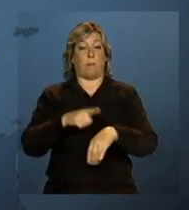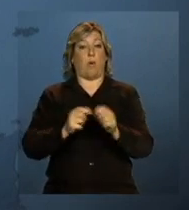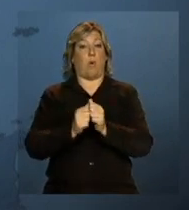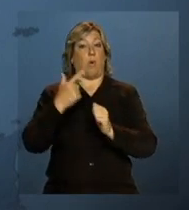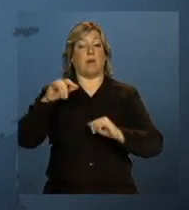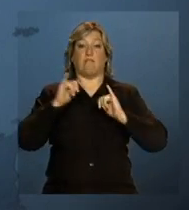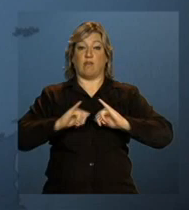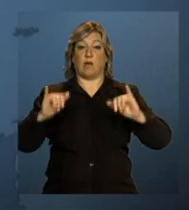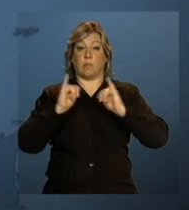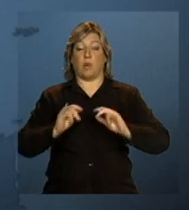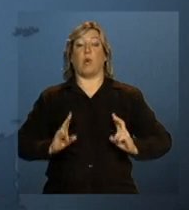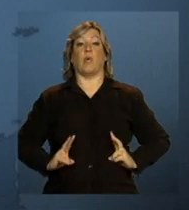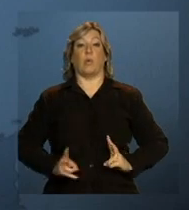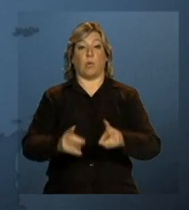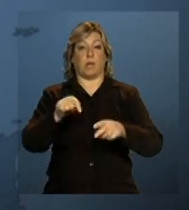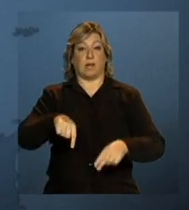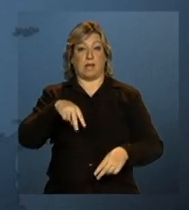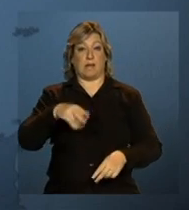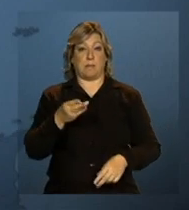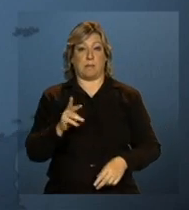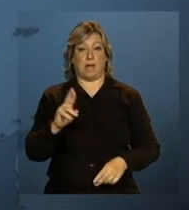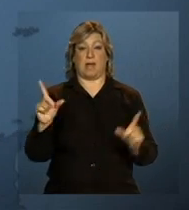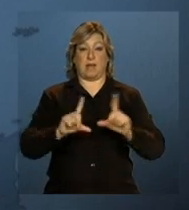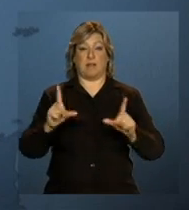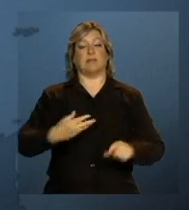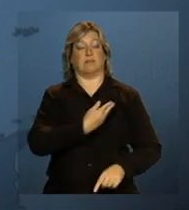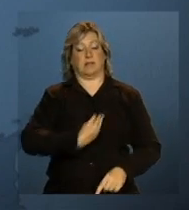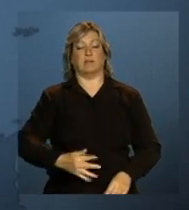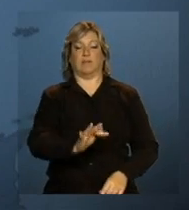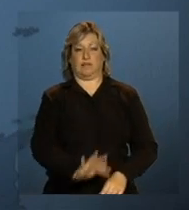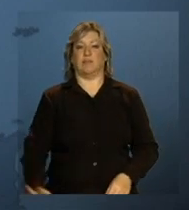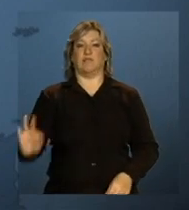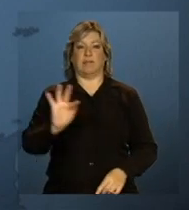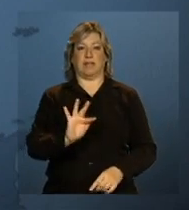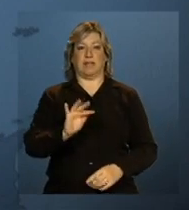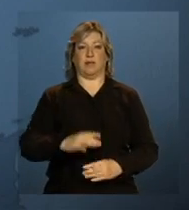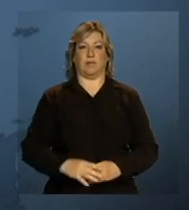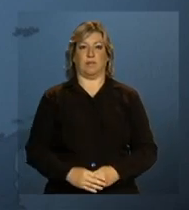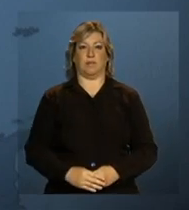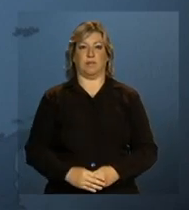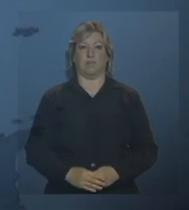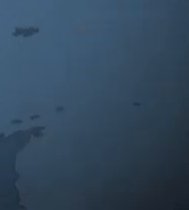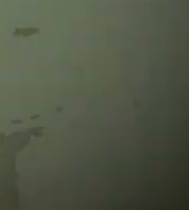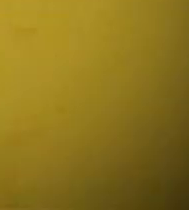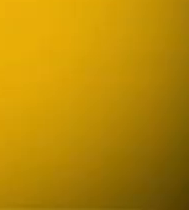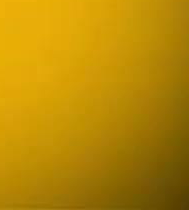momento com outras informações. Continue na NBR, a TV do Governo Federal.